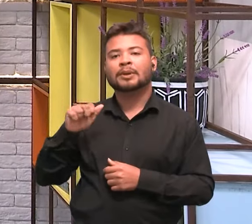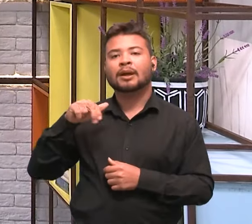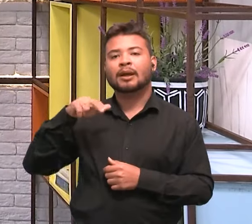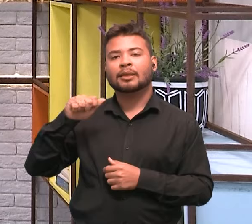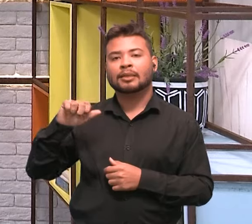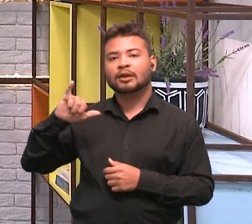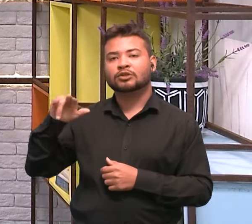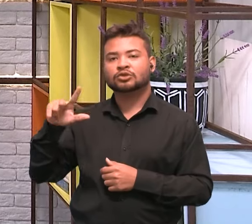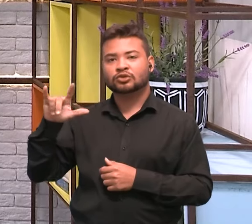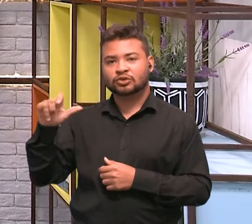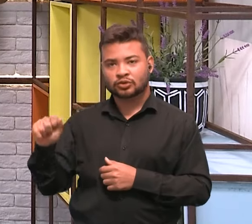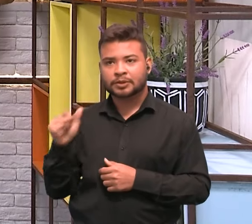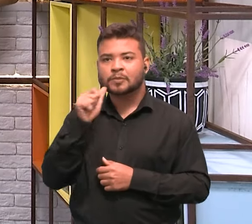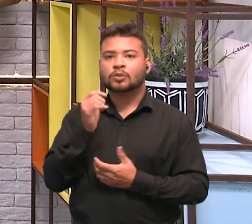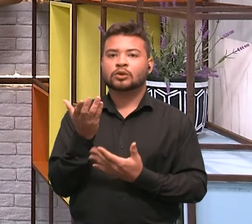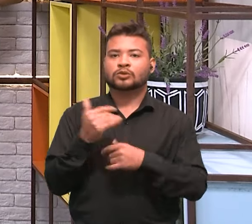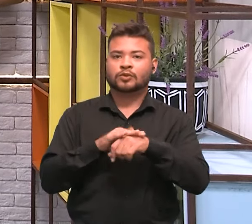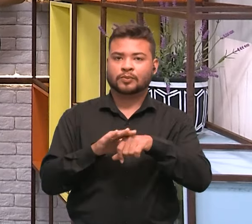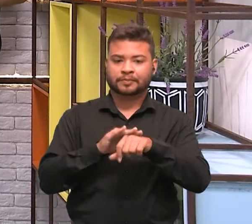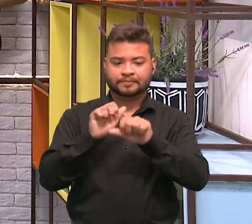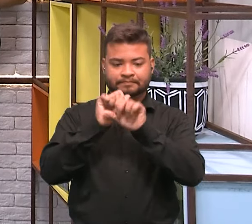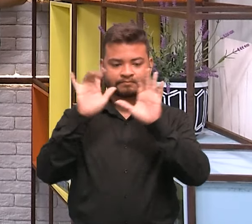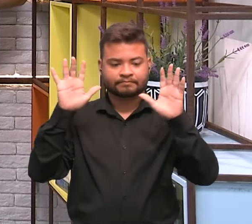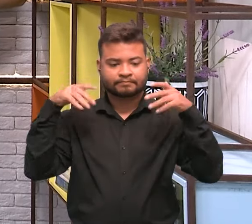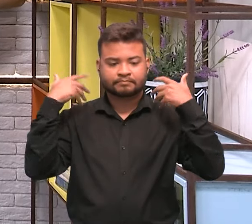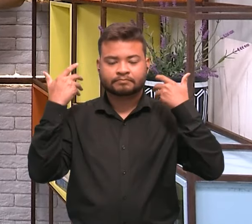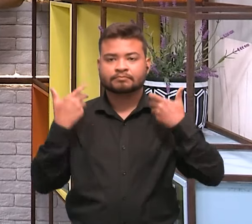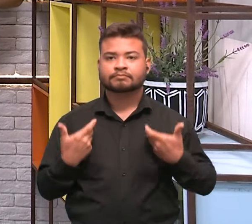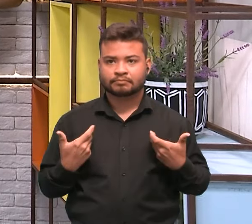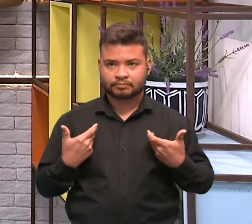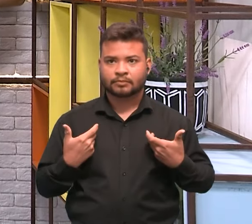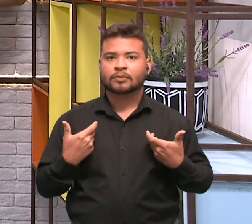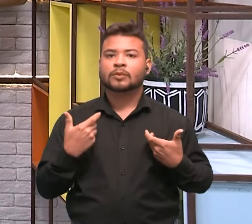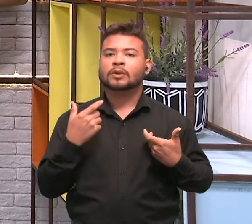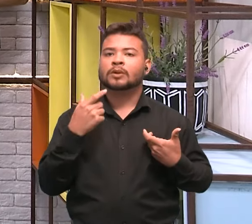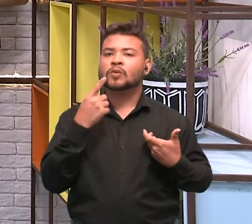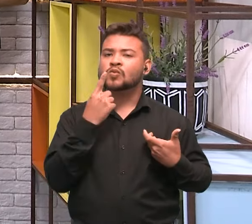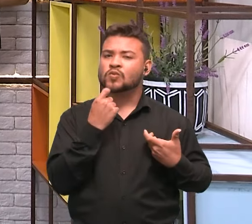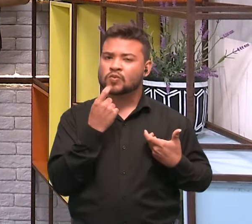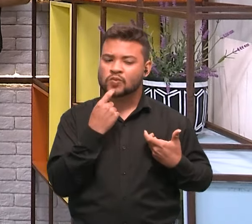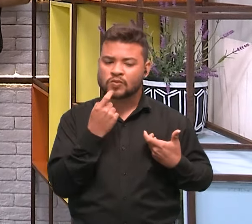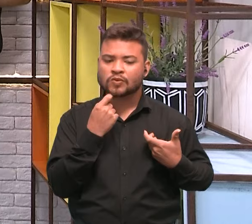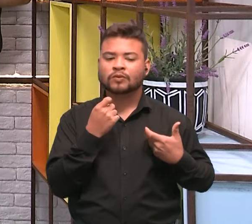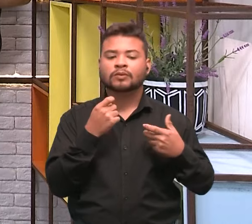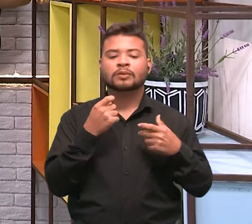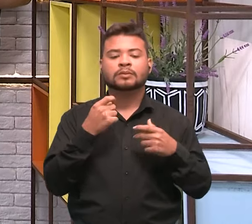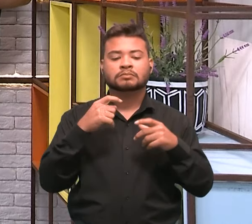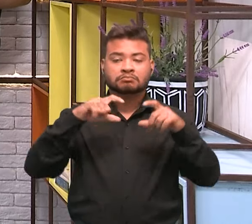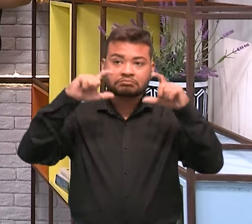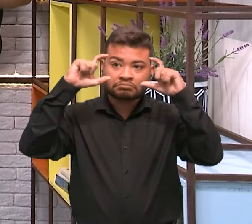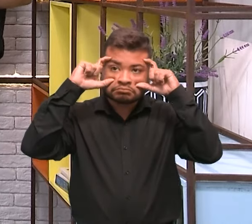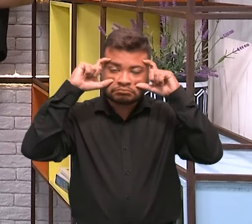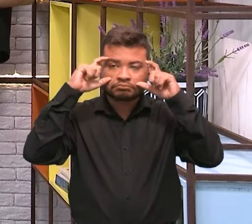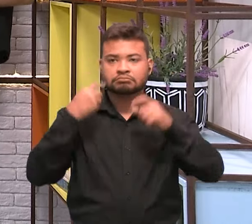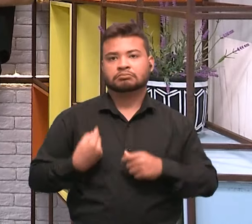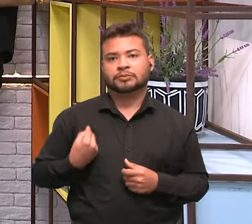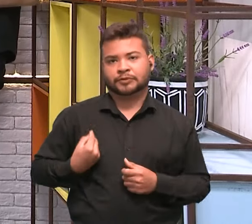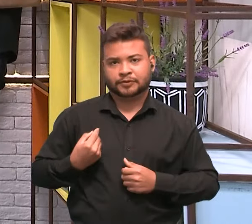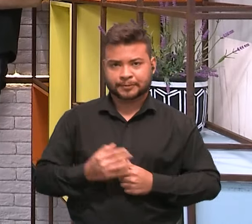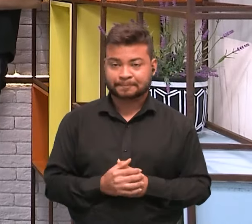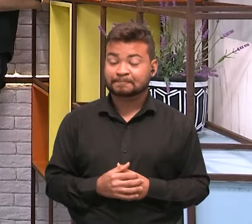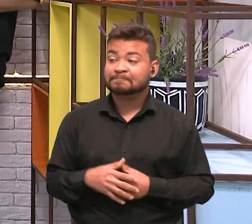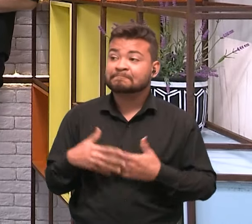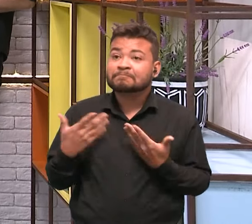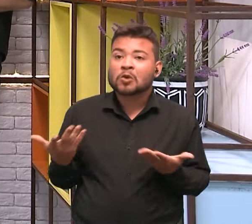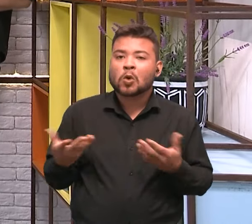jovem de pele clara, com cabelos ruivos longos, tenho olhos castanho escuros e uso óculos. Bom, Cássio, a dica